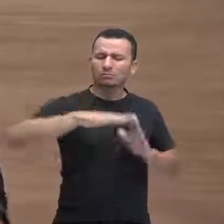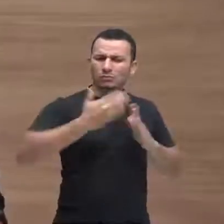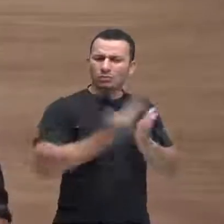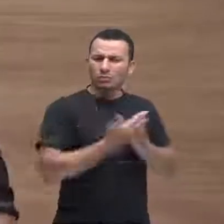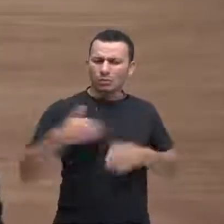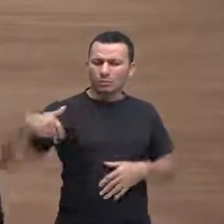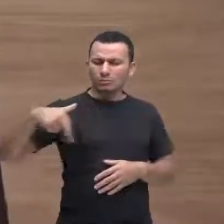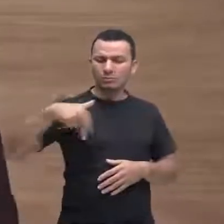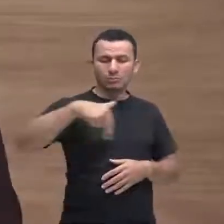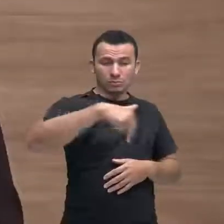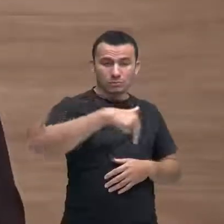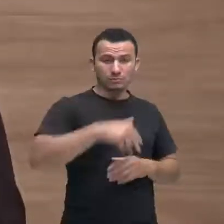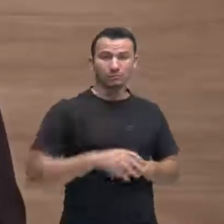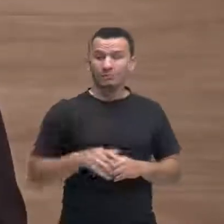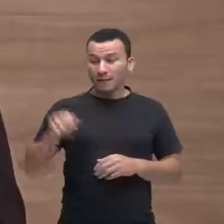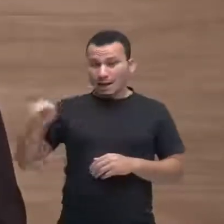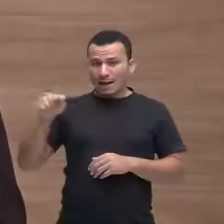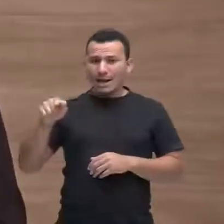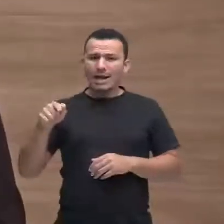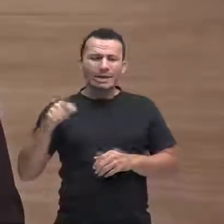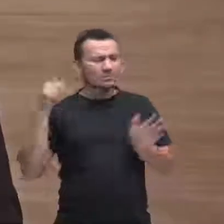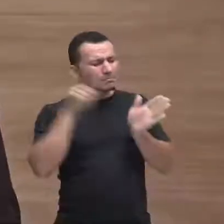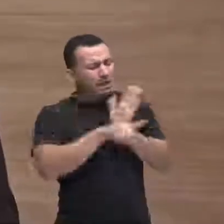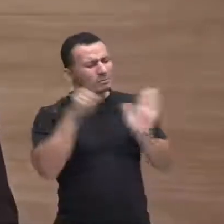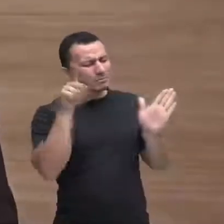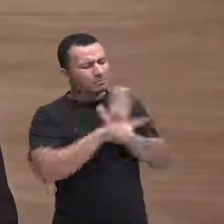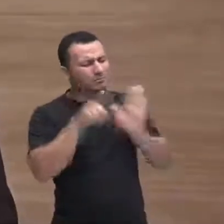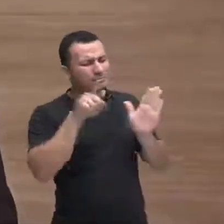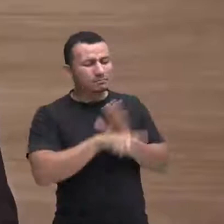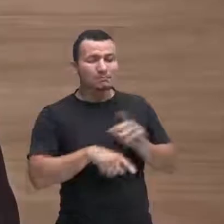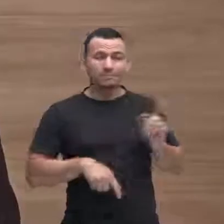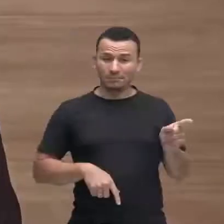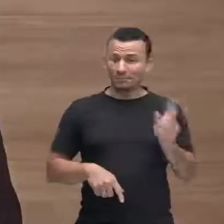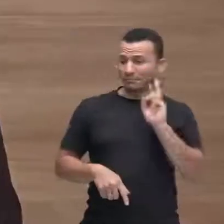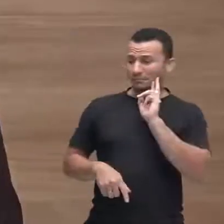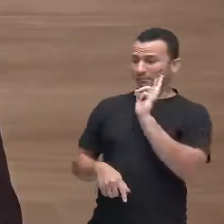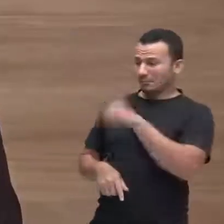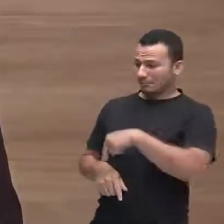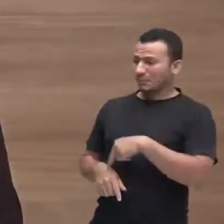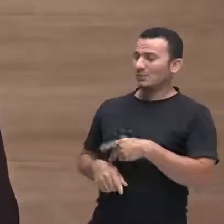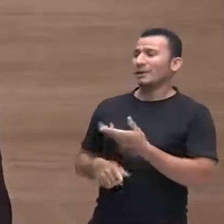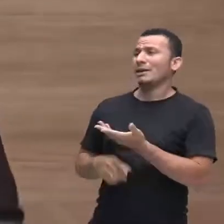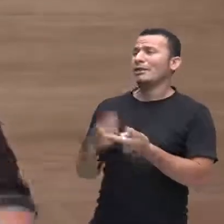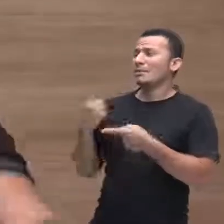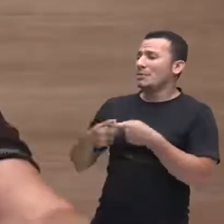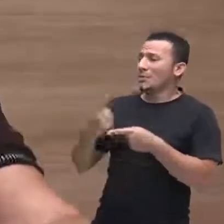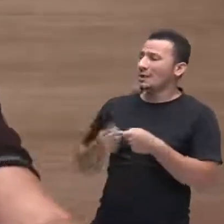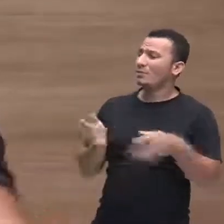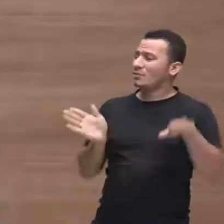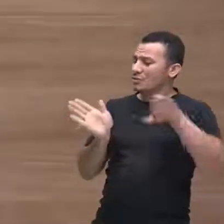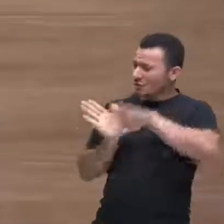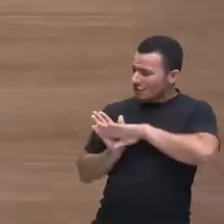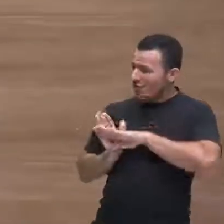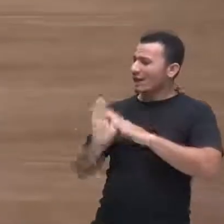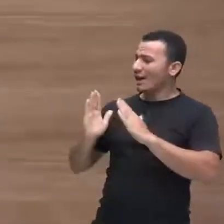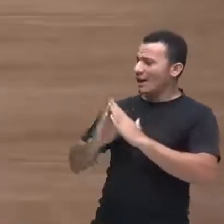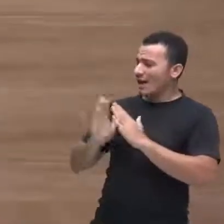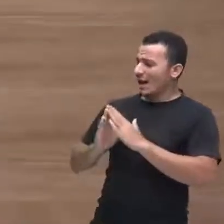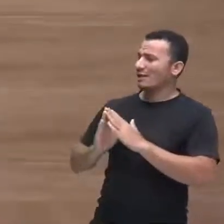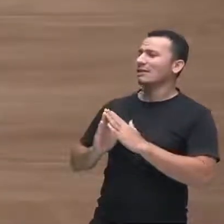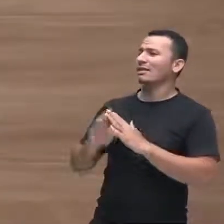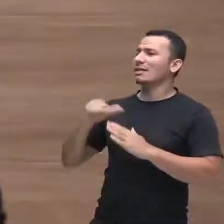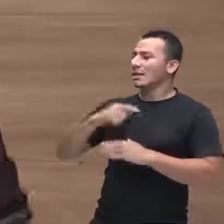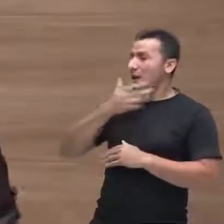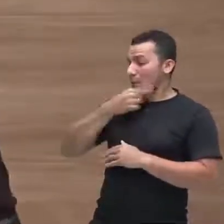tanto Paulo insistiu, que ela falou que, a cada dia que ela chegava em casa, devido à briga entre pai e mãe,